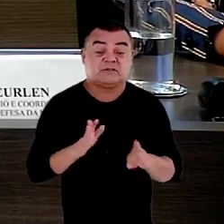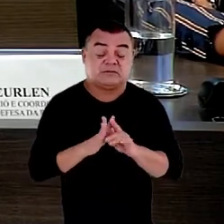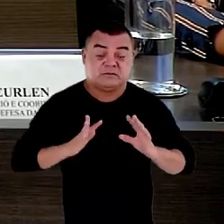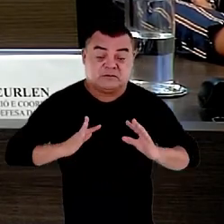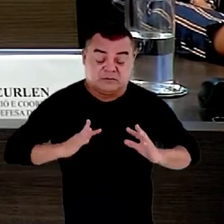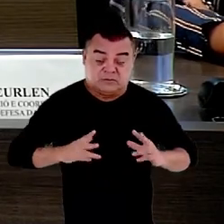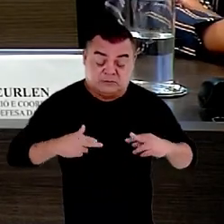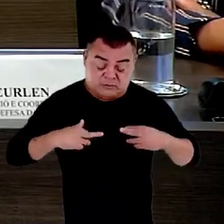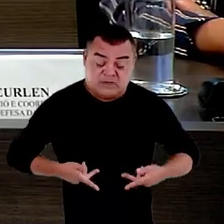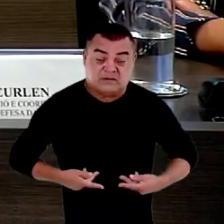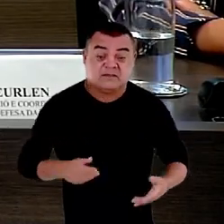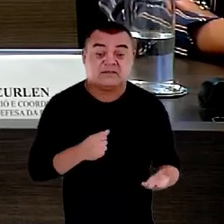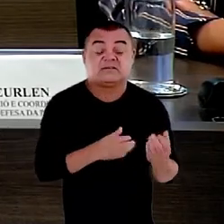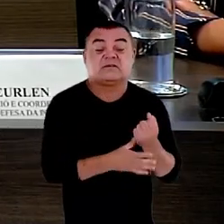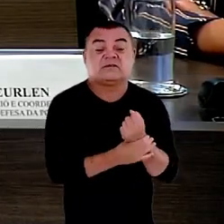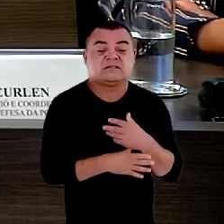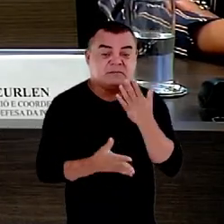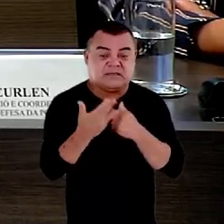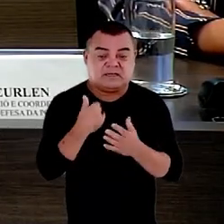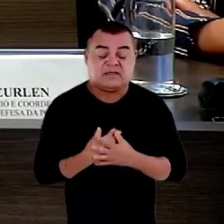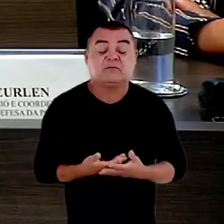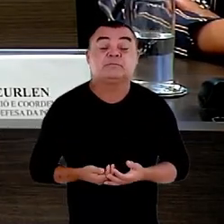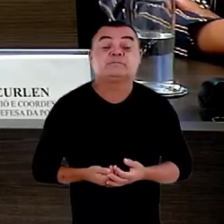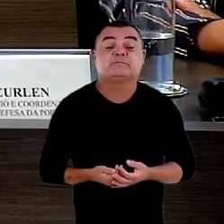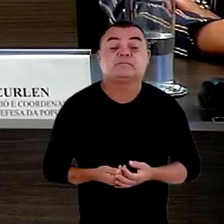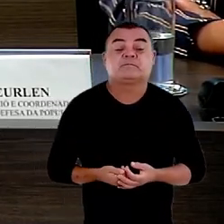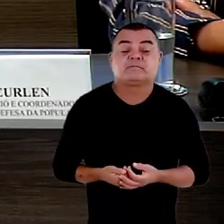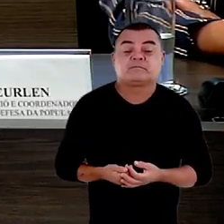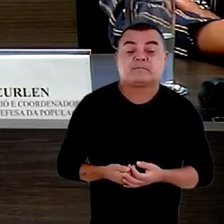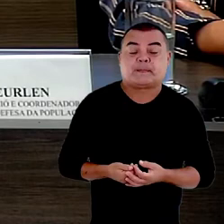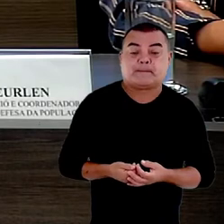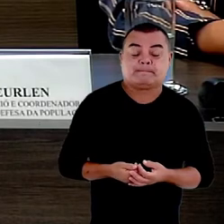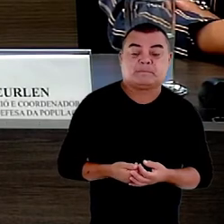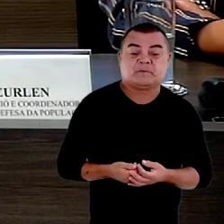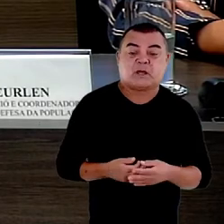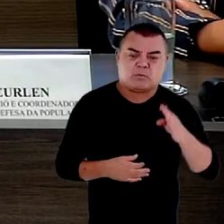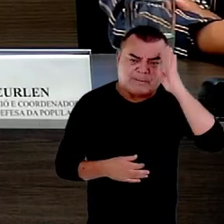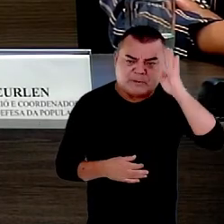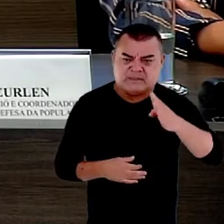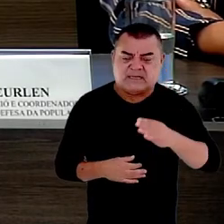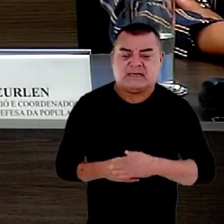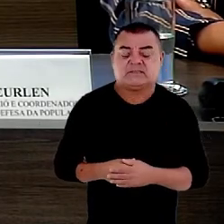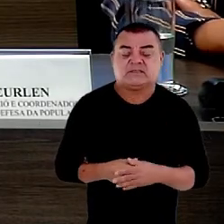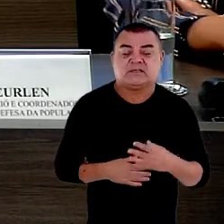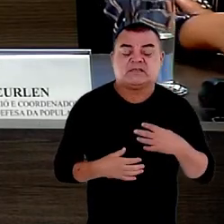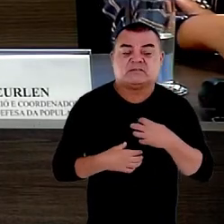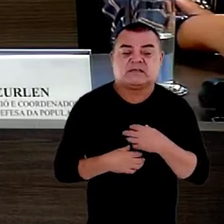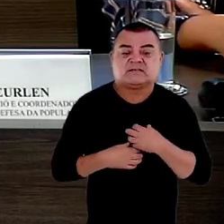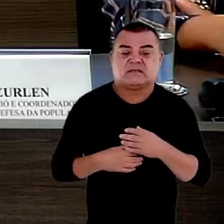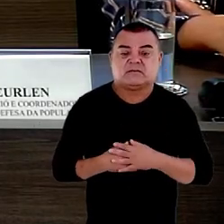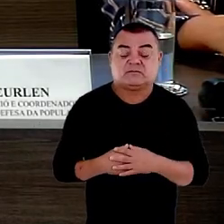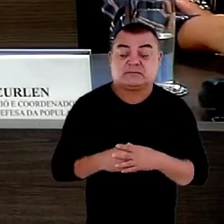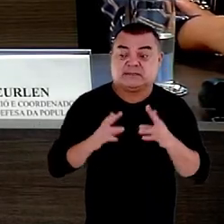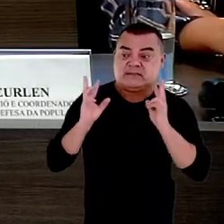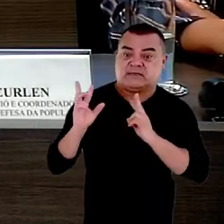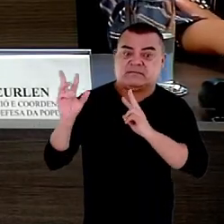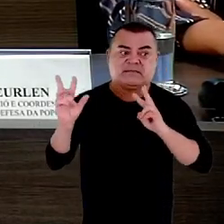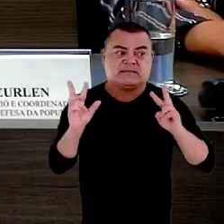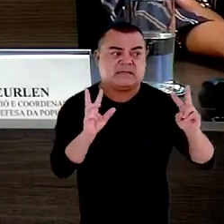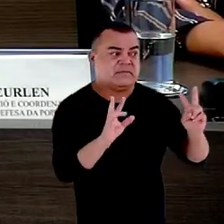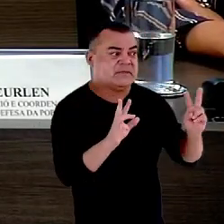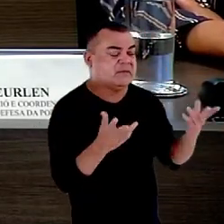que como já foi dito aqui muitas vezes eu não vou repetir é uma prioridade é uma situação que salta aos olhos não